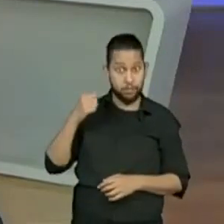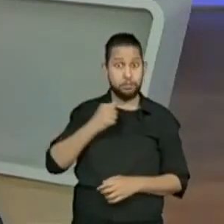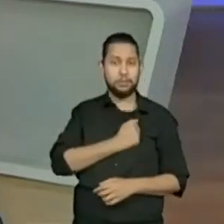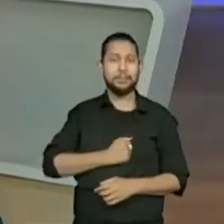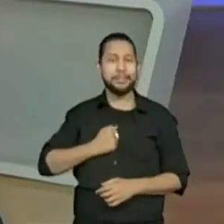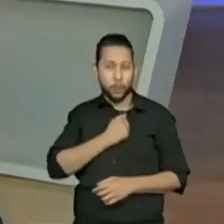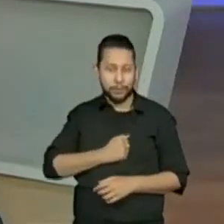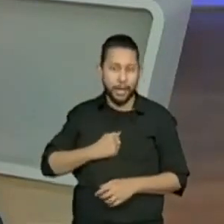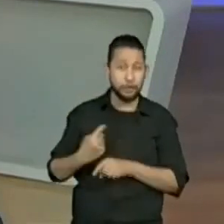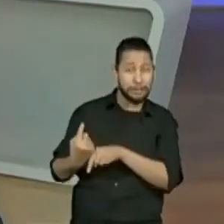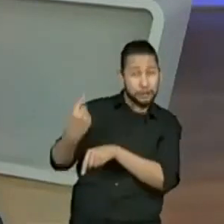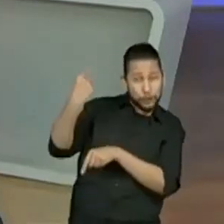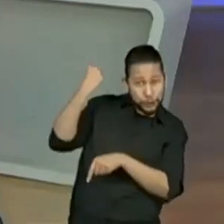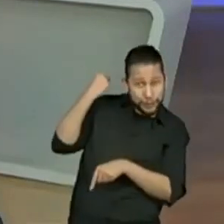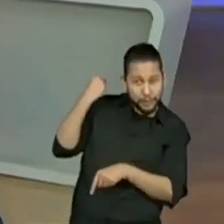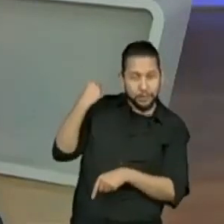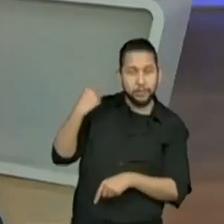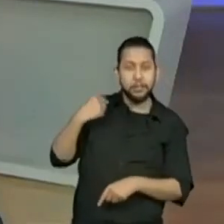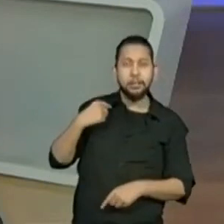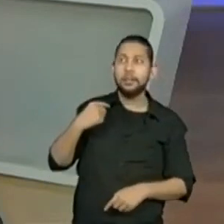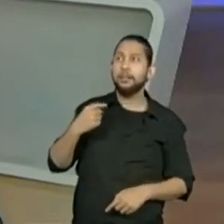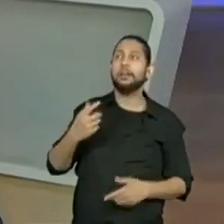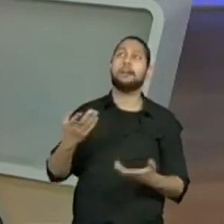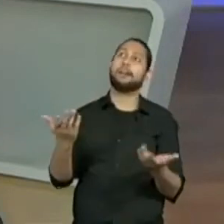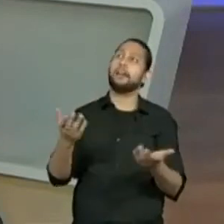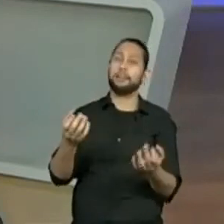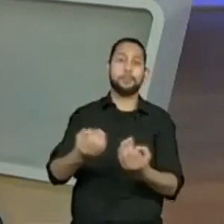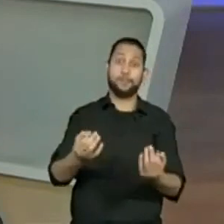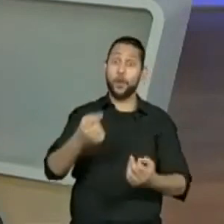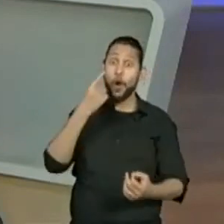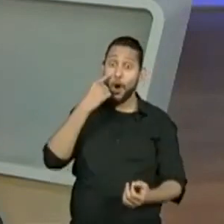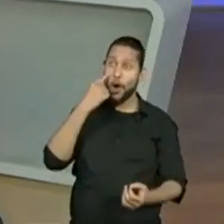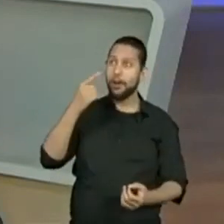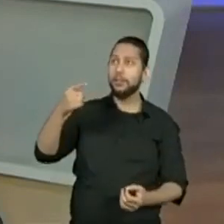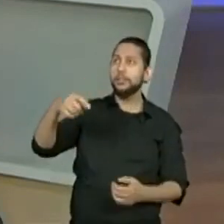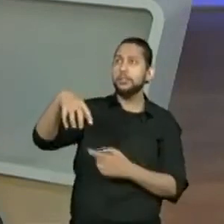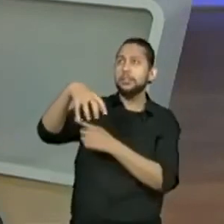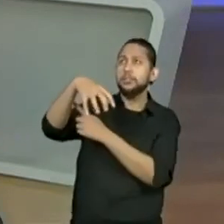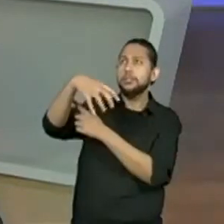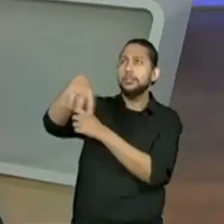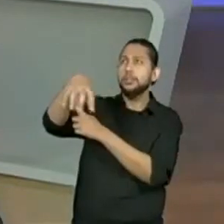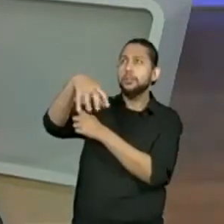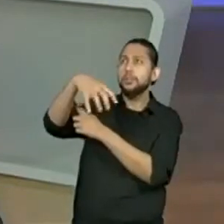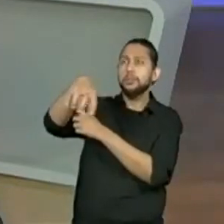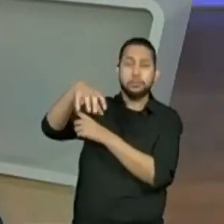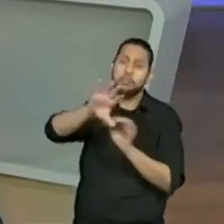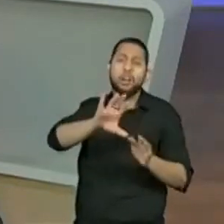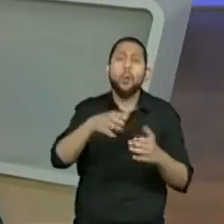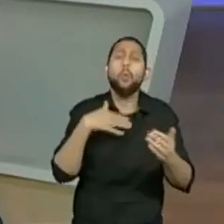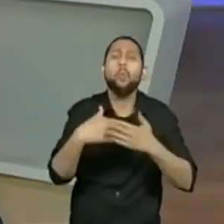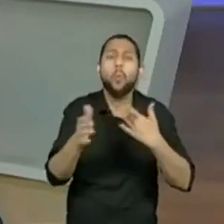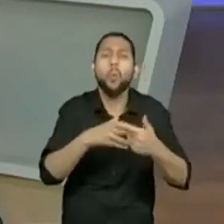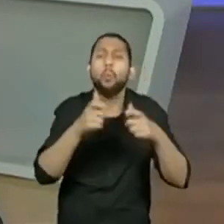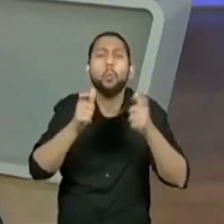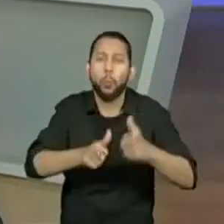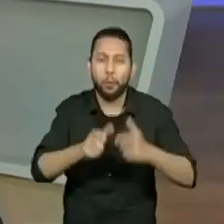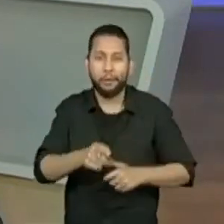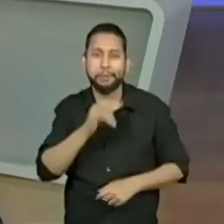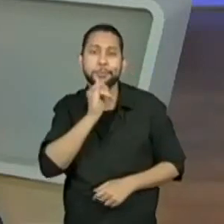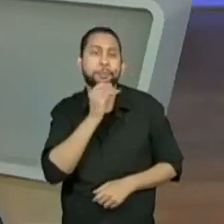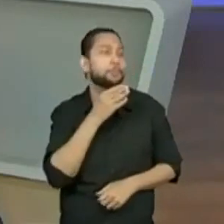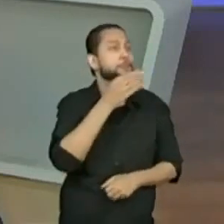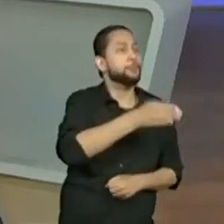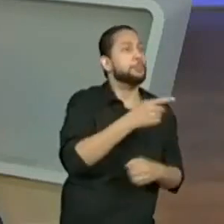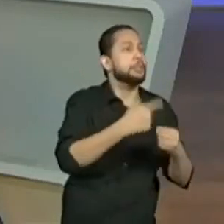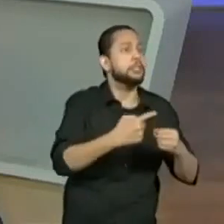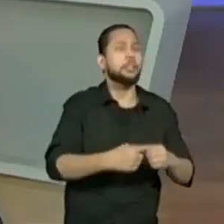transmitir o soar do sino. Será que qualquer sino que ele escutar, ele vai ter aquela memória daquele tempo